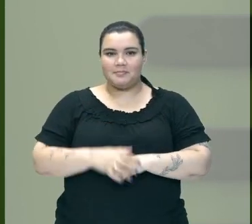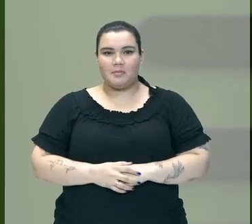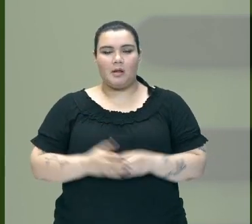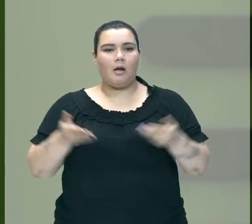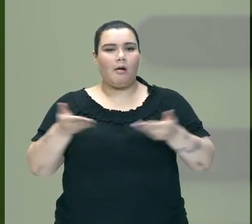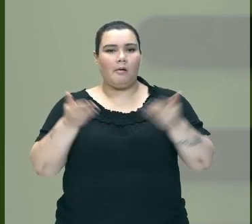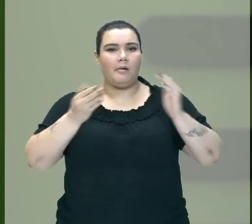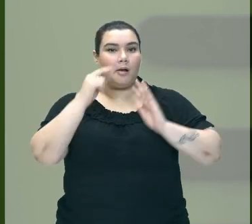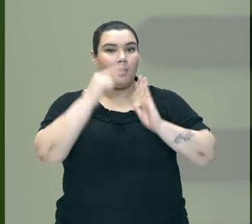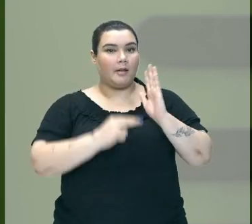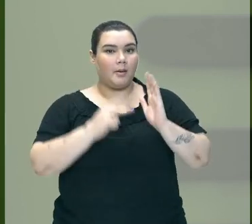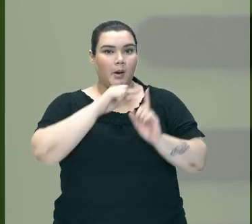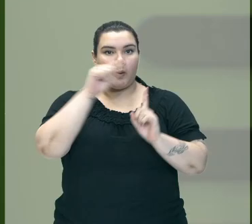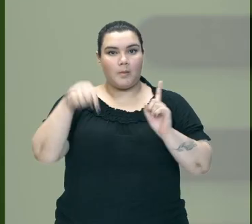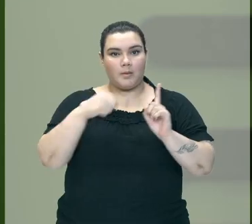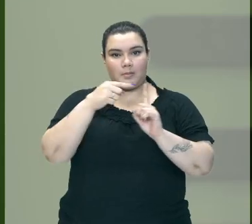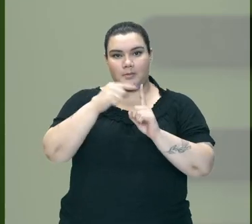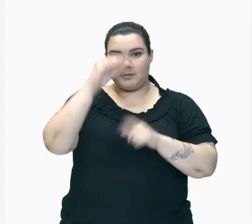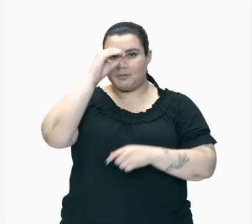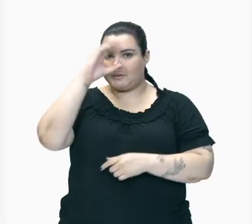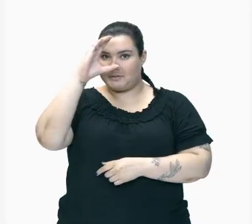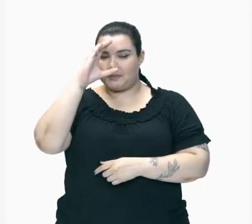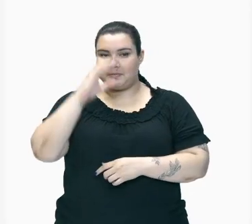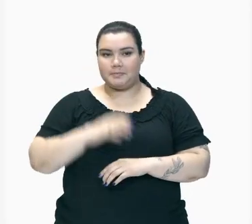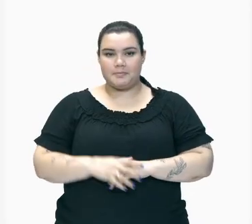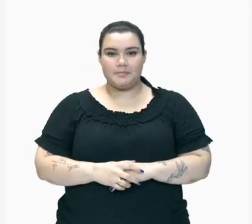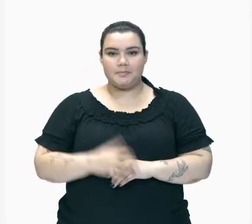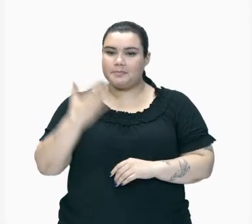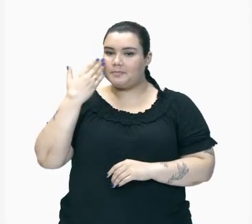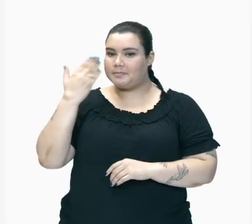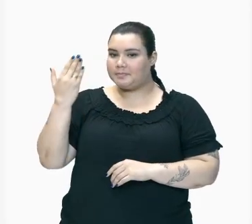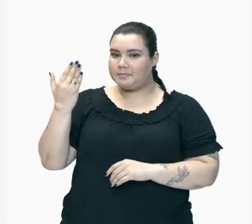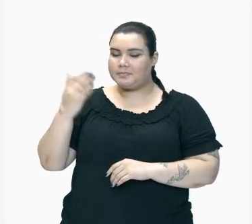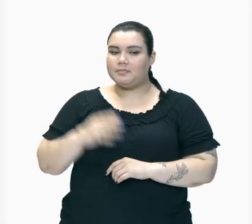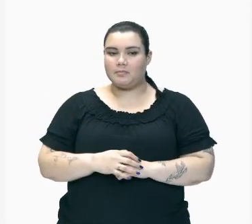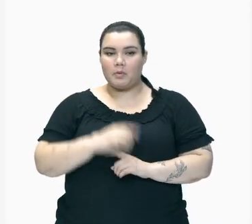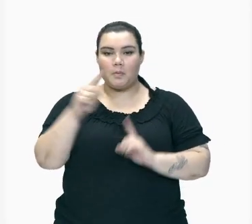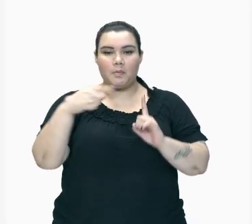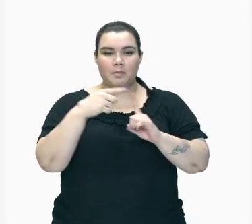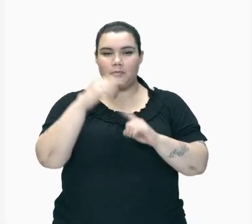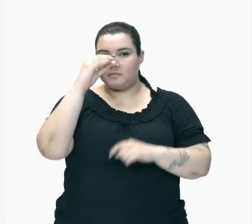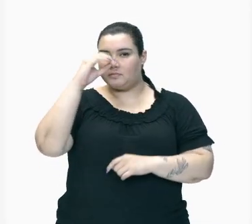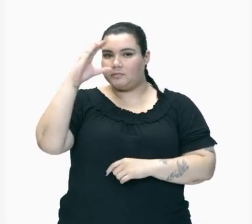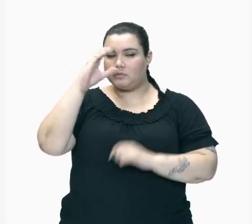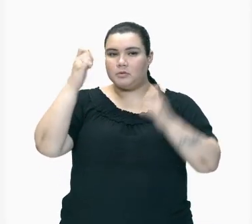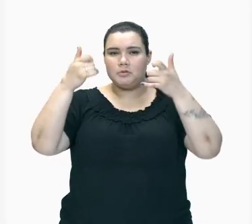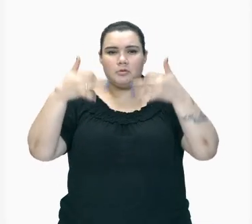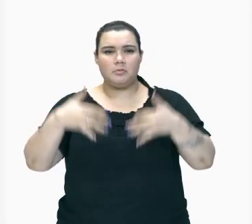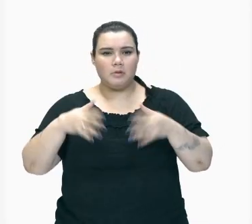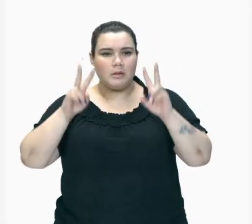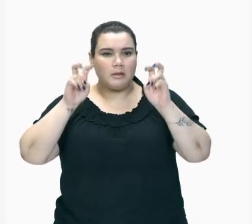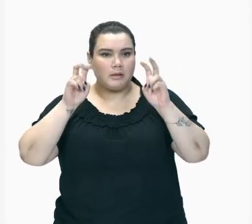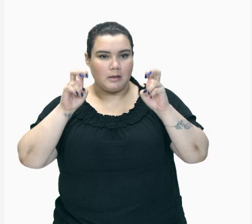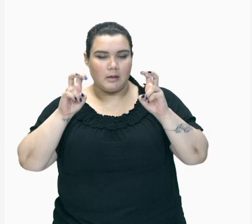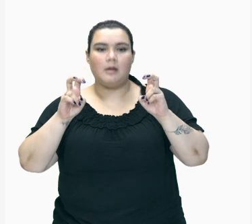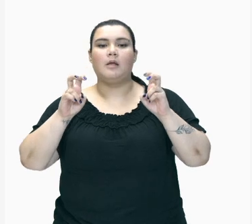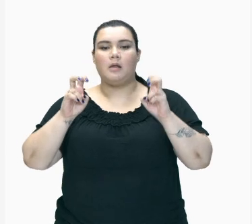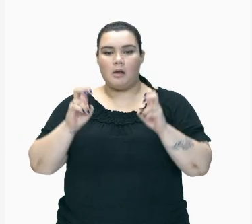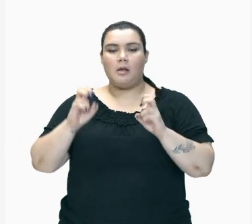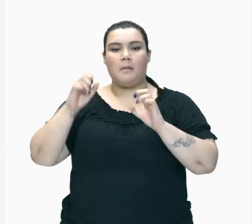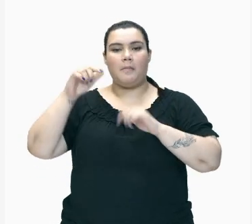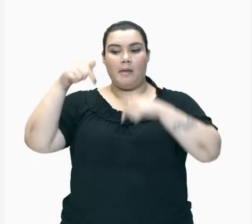ver o objeto de conhecimento da nossa aula Então nós temos aí O objeto de conhecimento é fenômenos químicos e